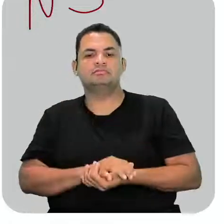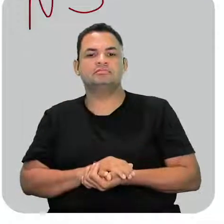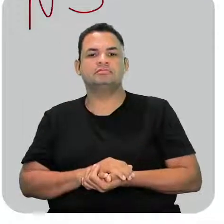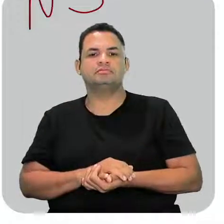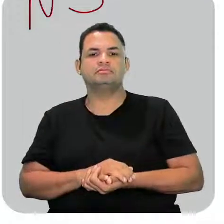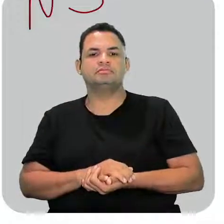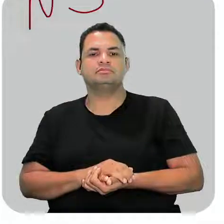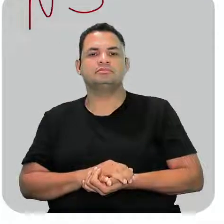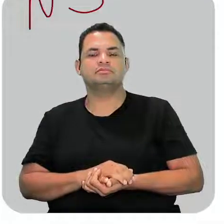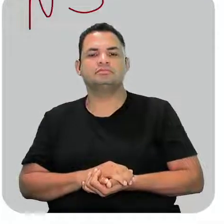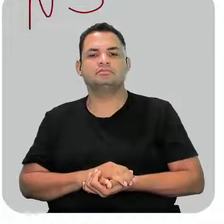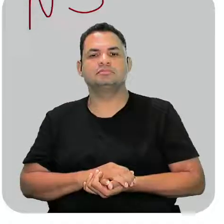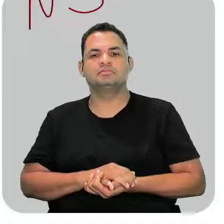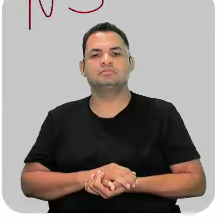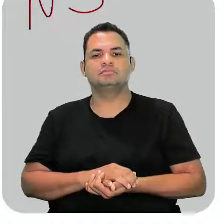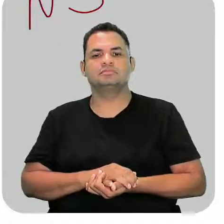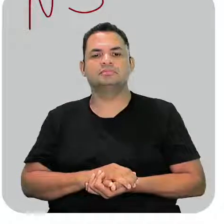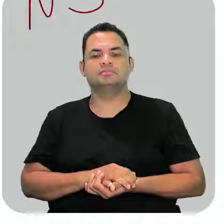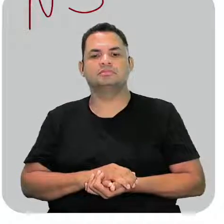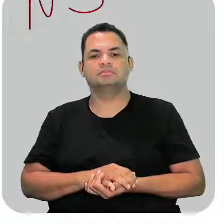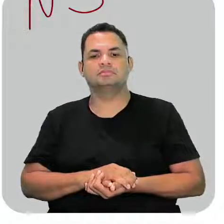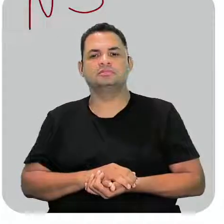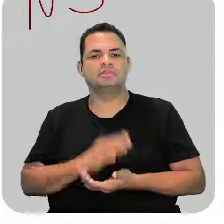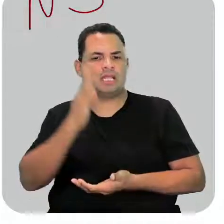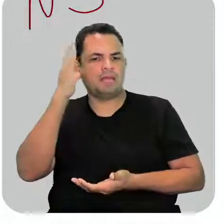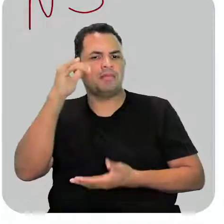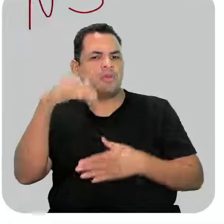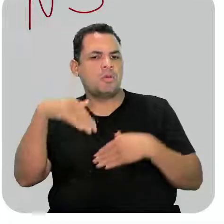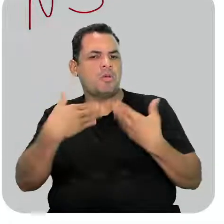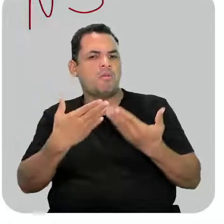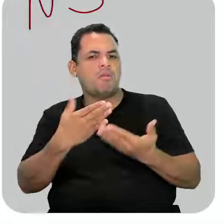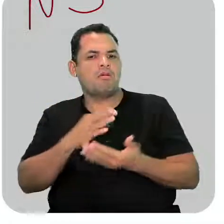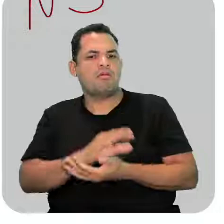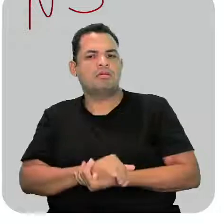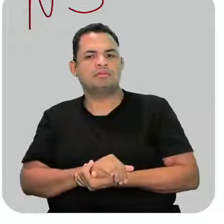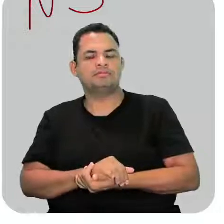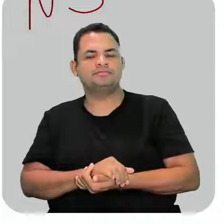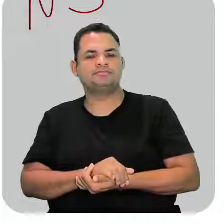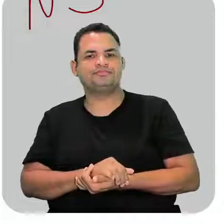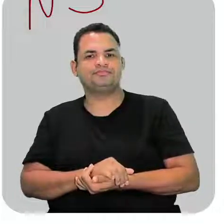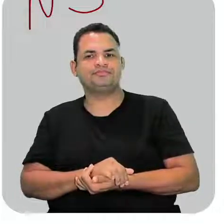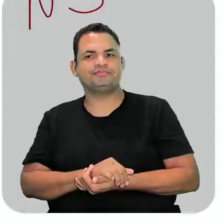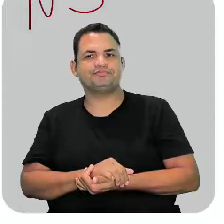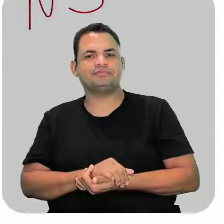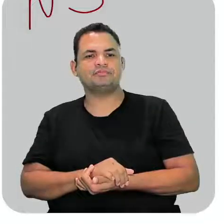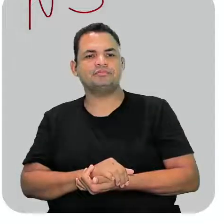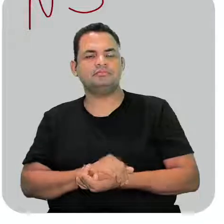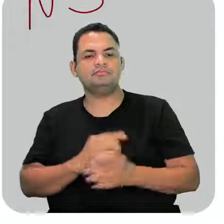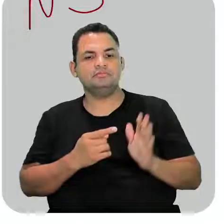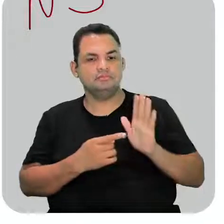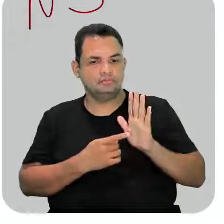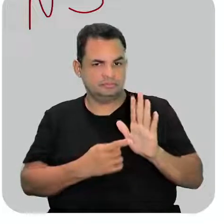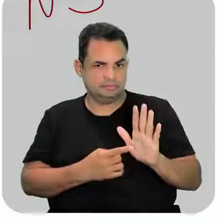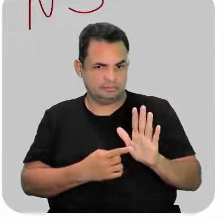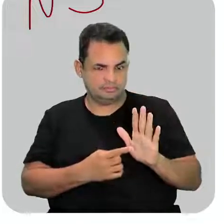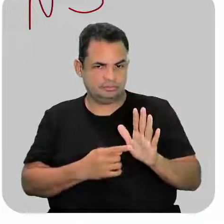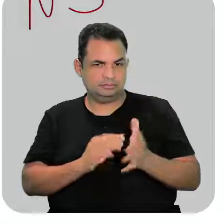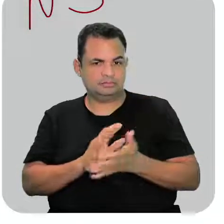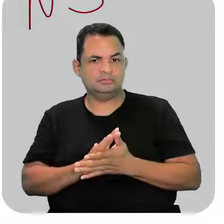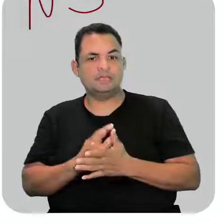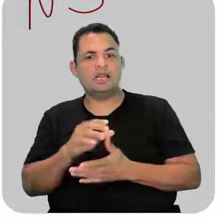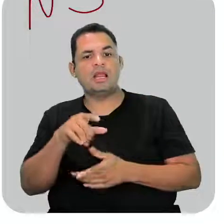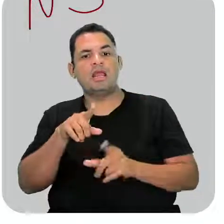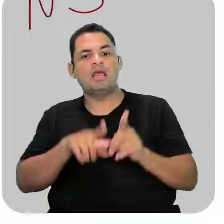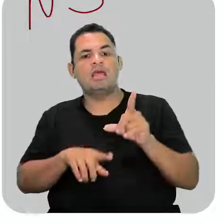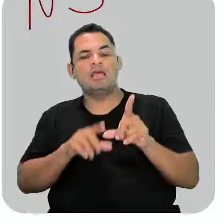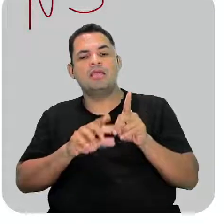enxofre aqui na nossa cadeia. Você sabe? O enxofre, pessoal, ele é representado pelo símbolo